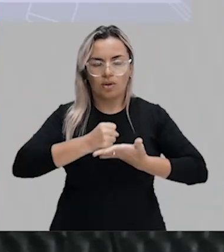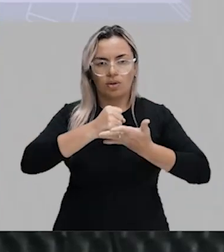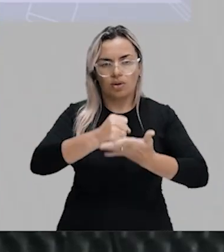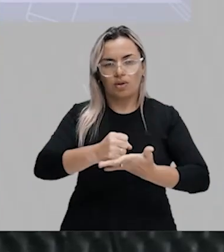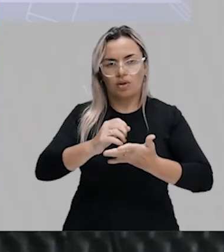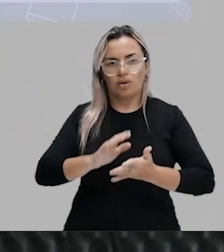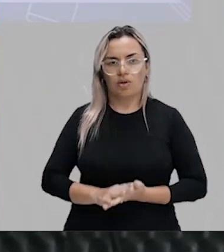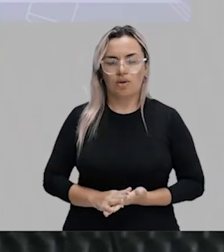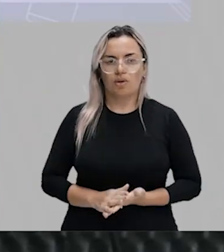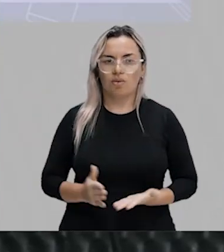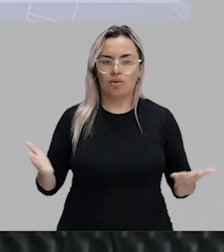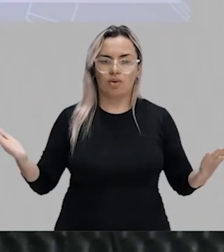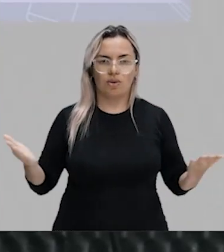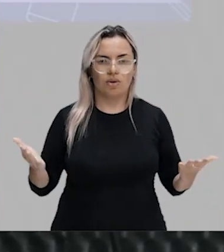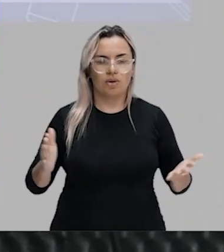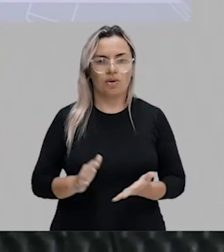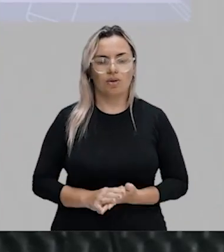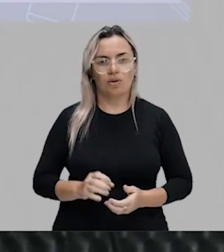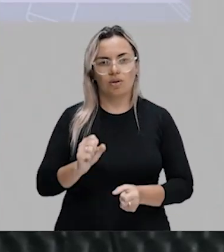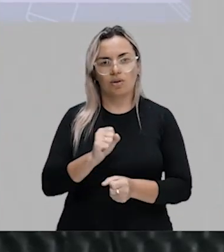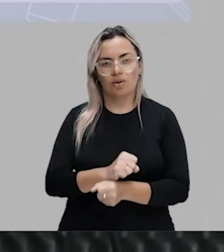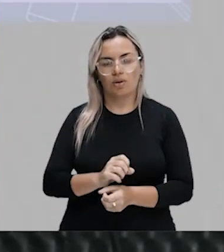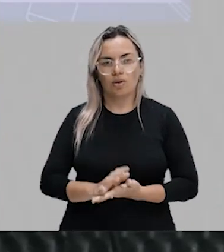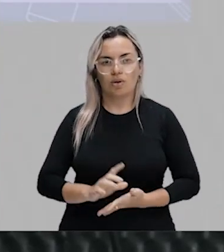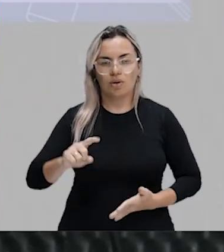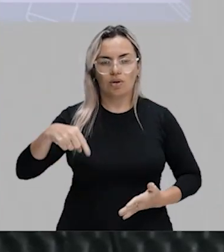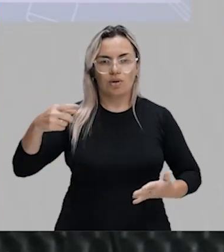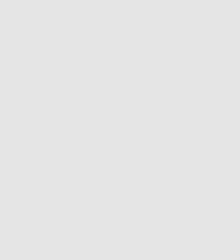vocês. Por hoje é só. Besitos. Besitos. Até luego.